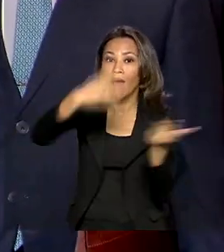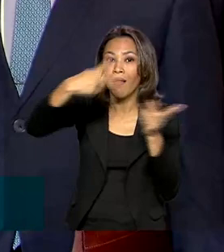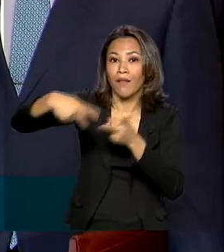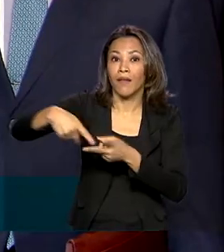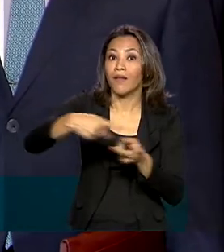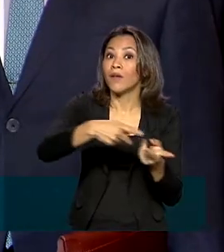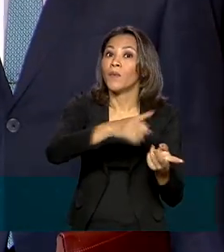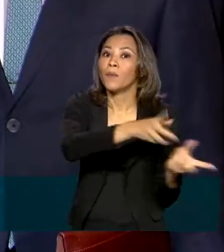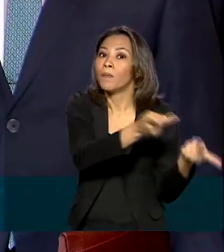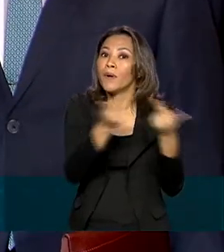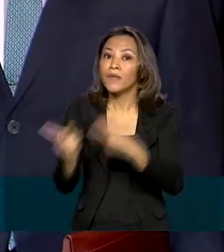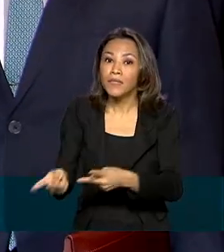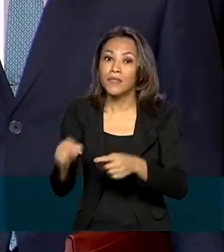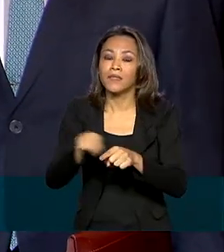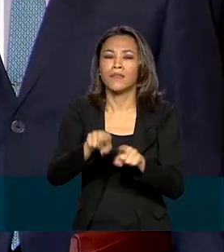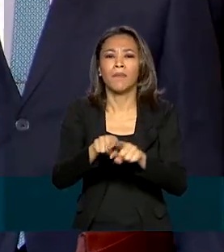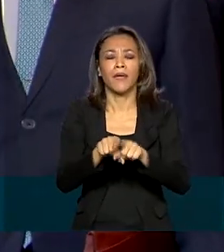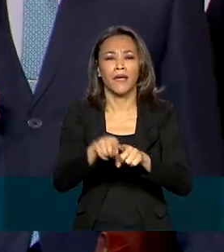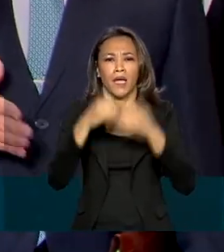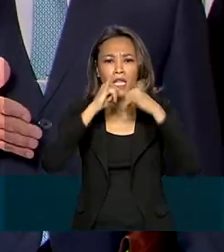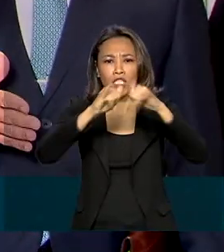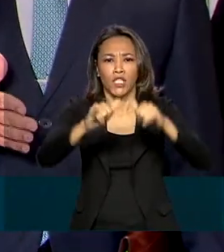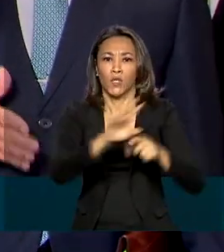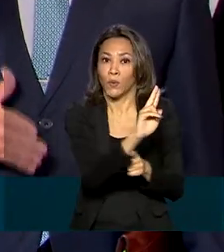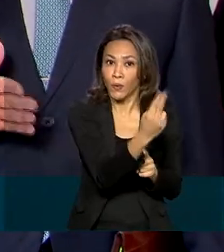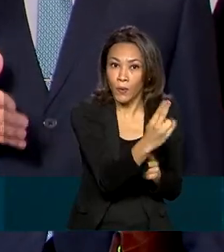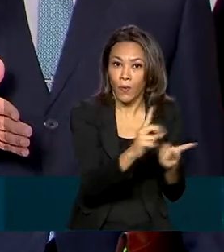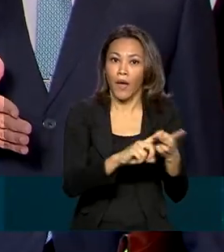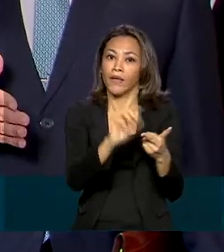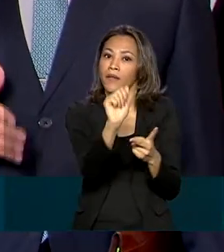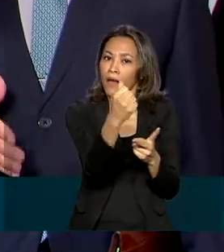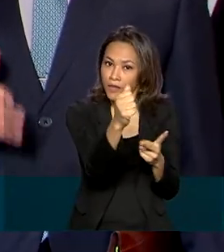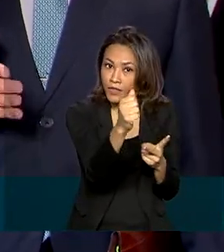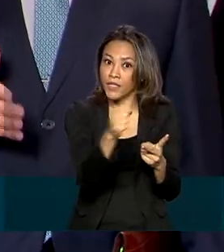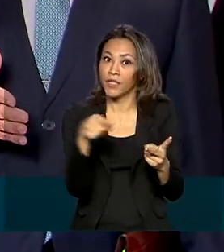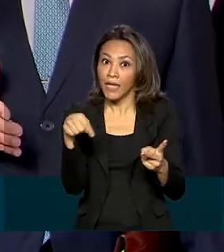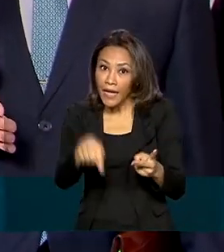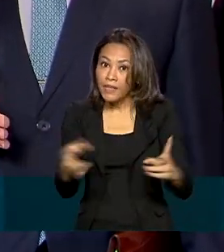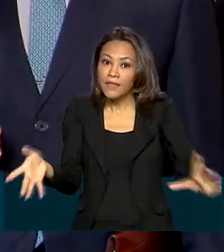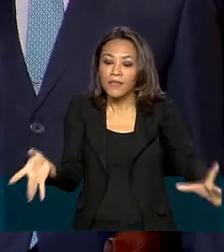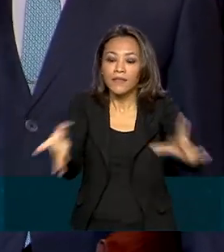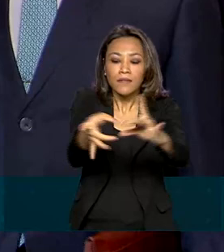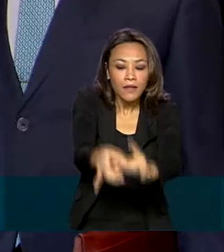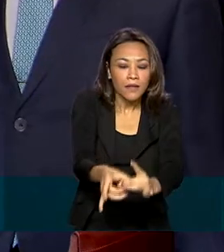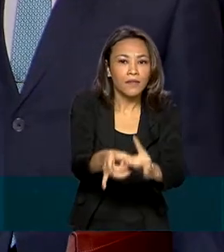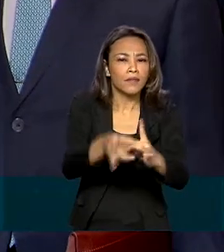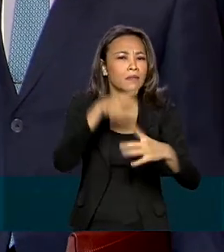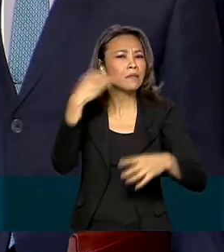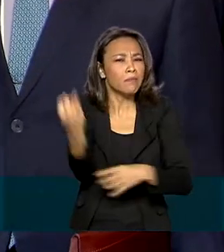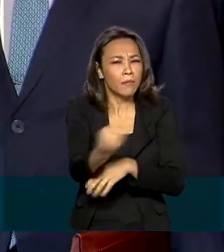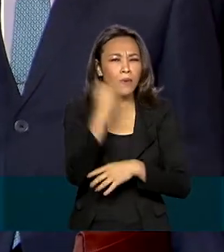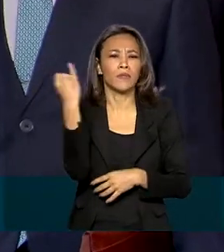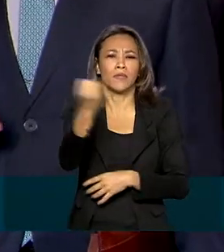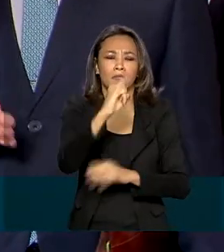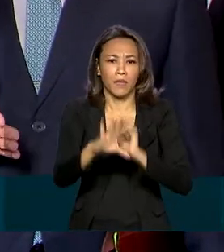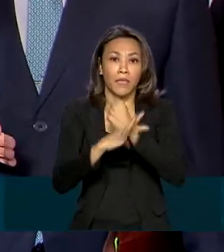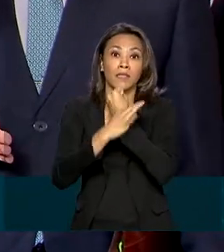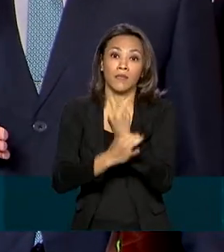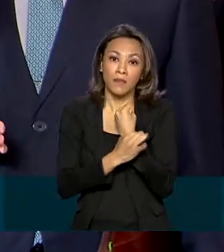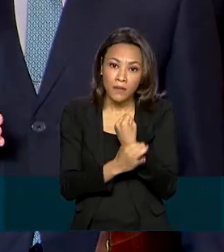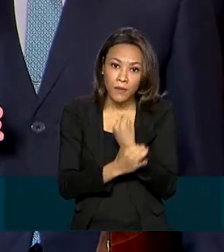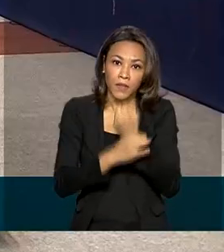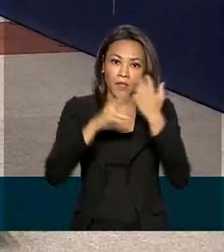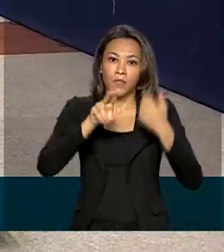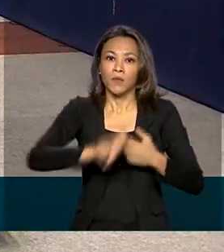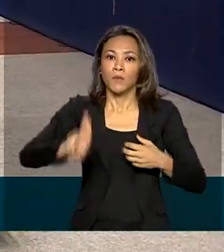Uruguai e também da Argentina e isso mostra que essa integração é importante para a segurança energética